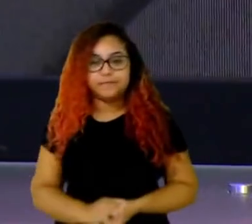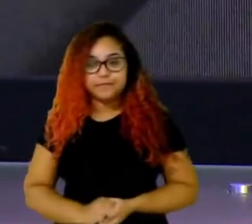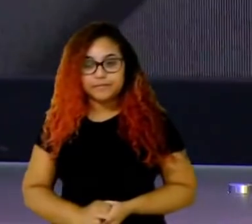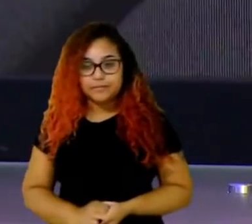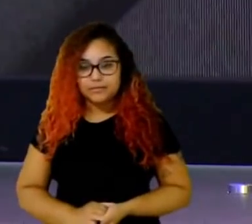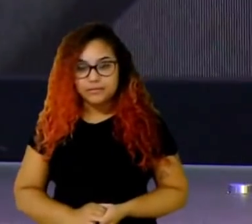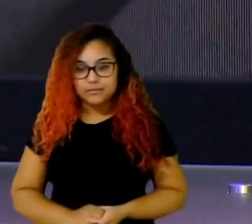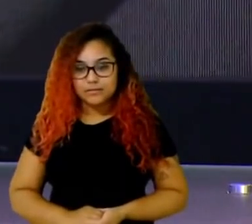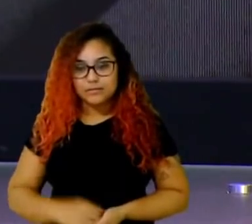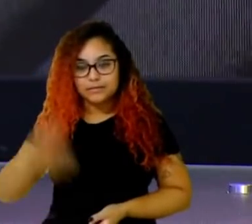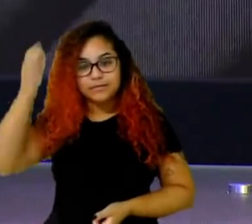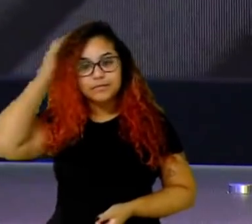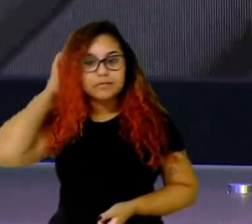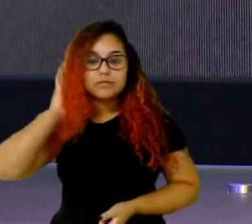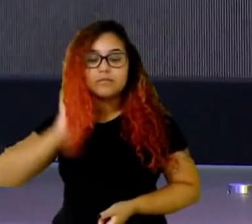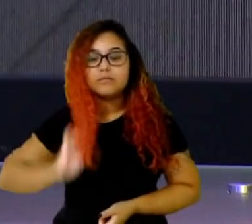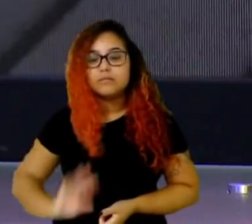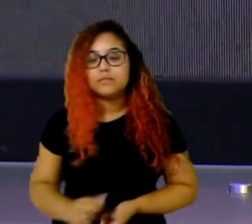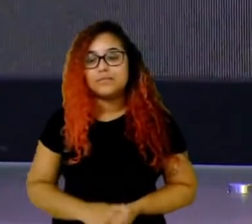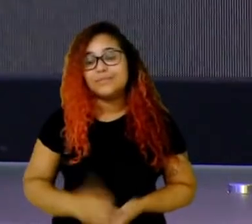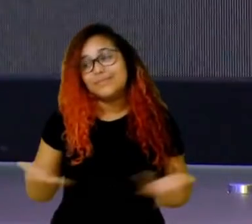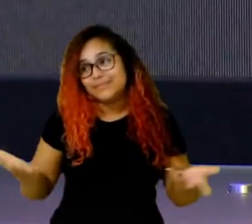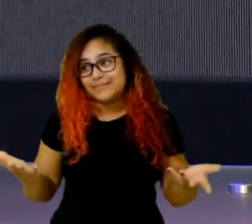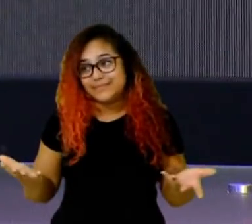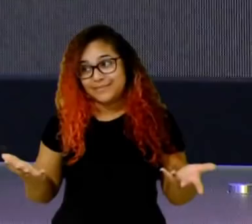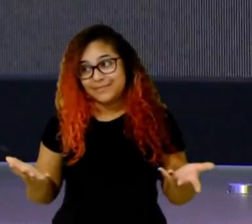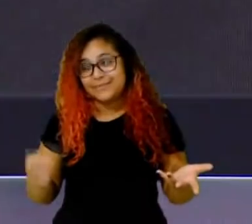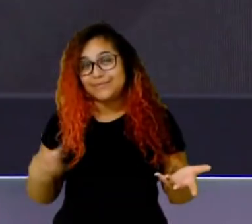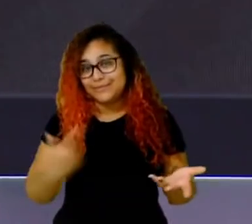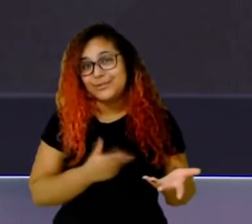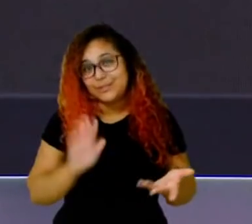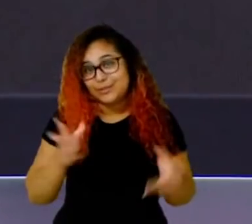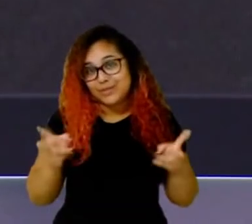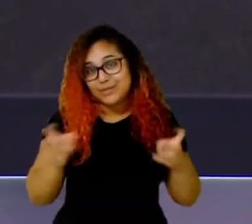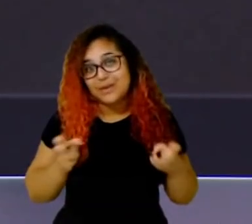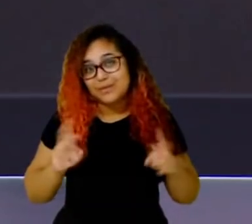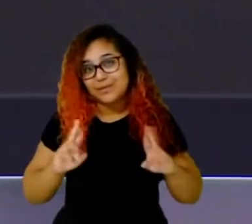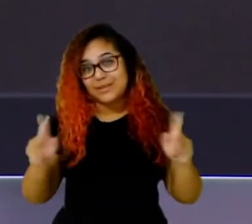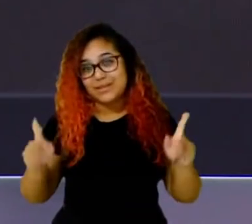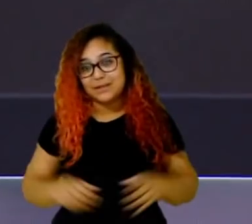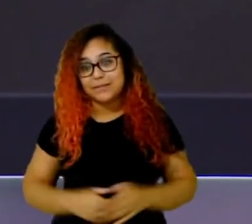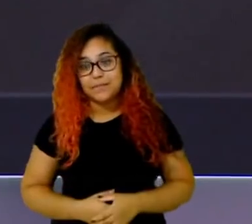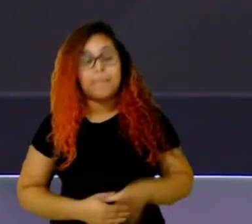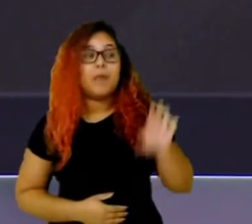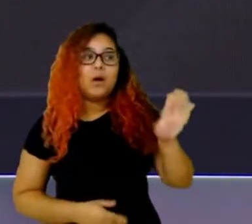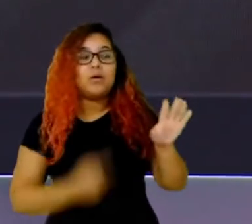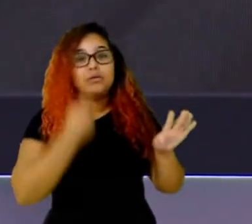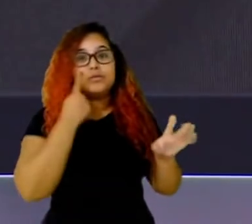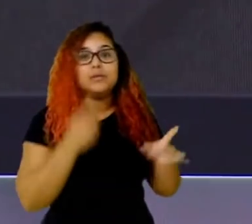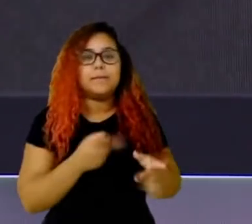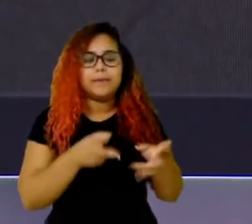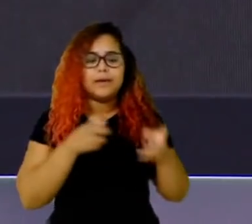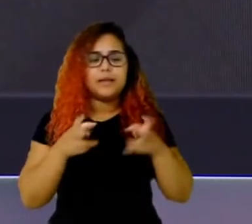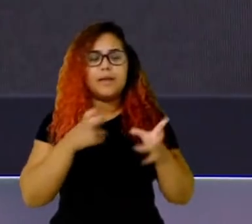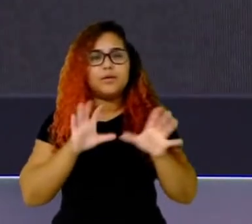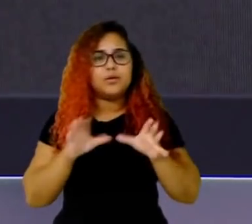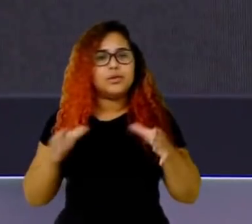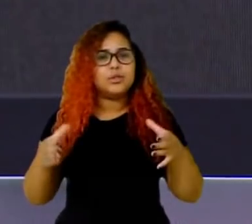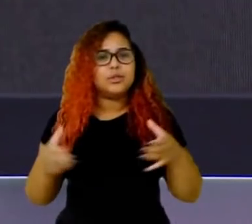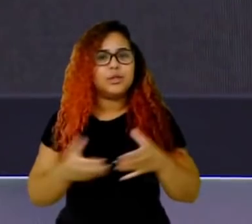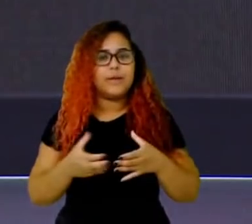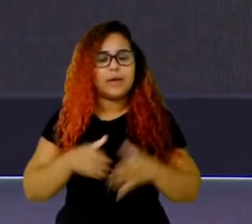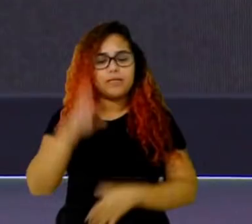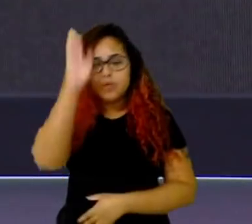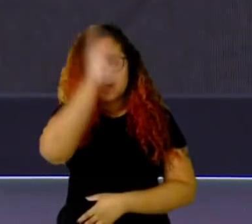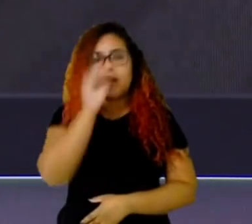mano, a gente já viu como é que é lá fora, cara. Mesmo quando você vê o time, né, o time que tá se mostrando melhor do Brasil, eles cometendo certos erros, a gente que